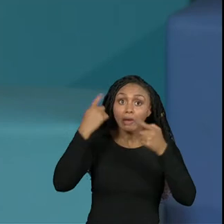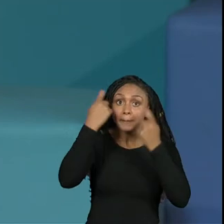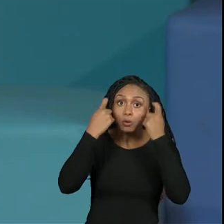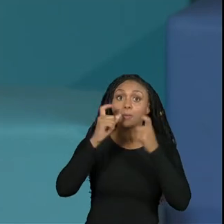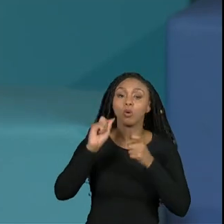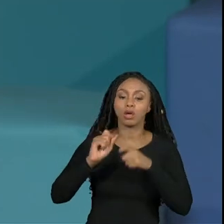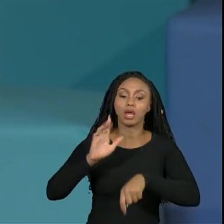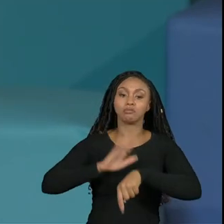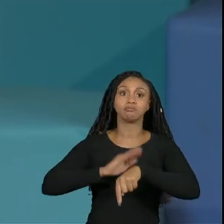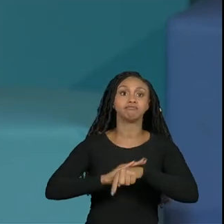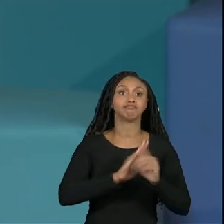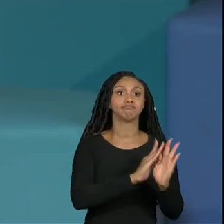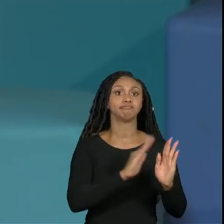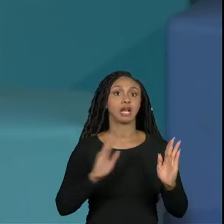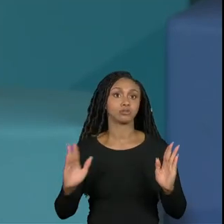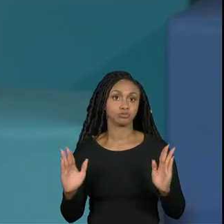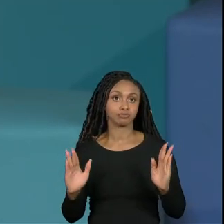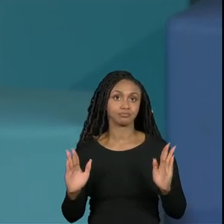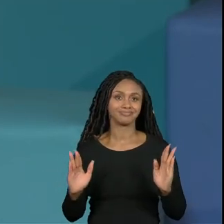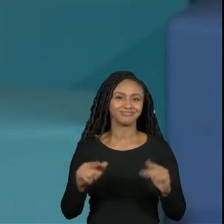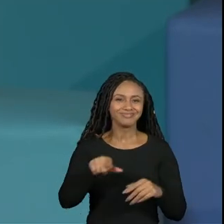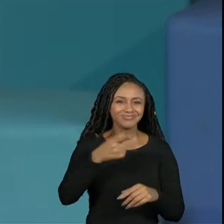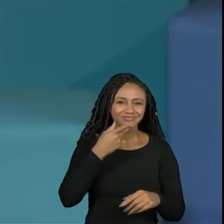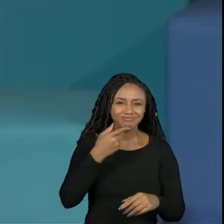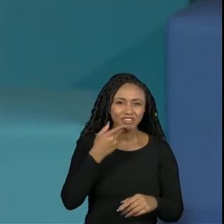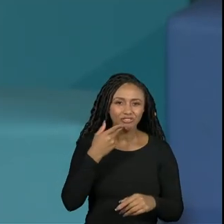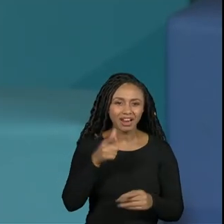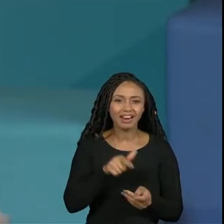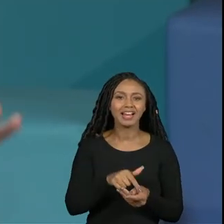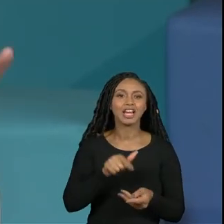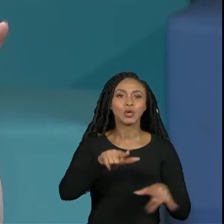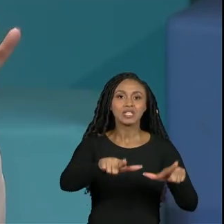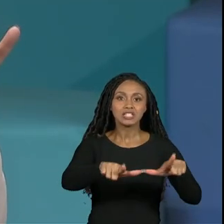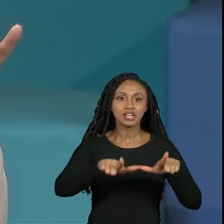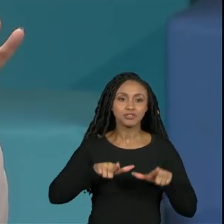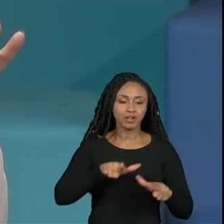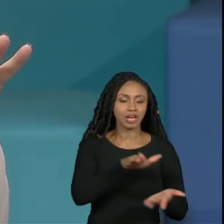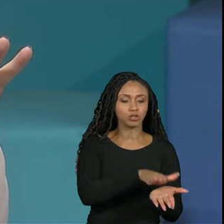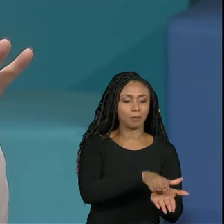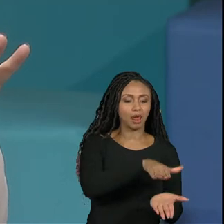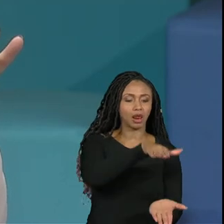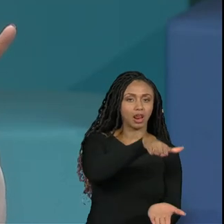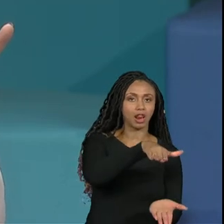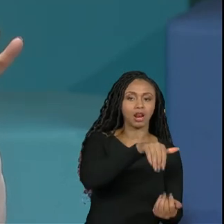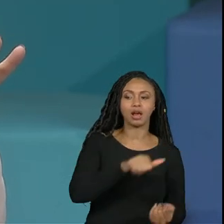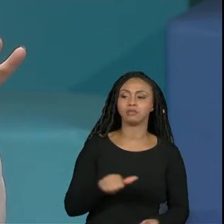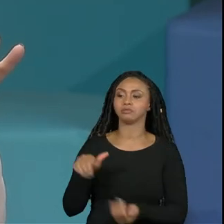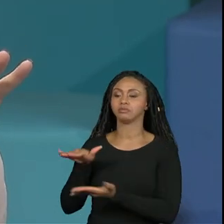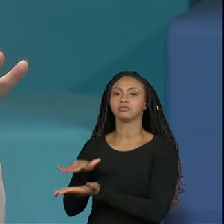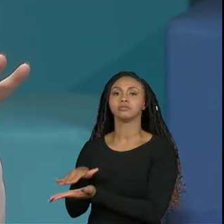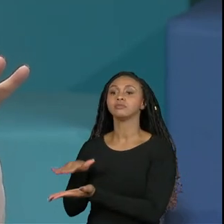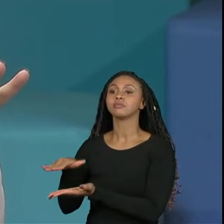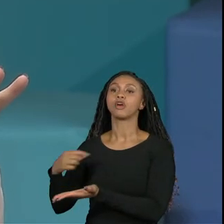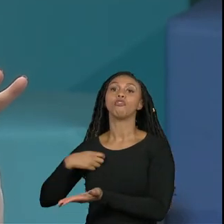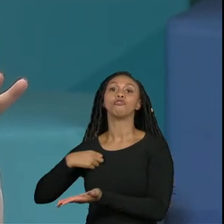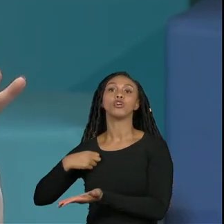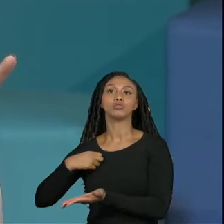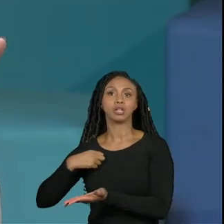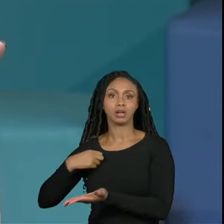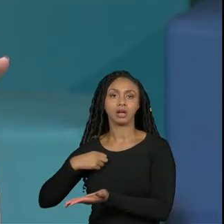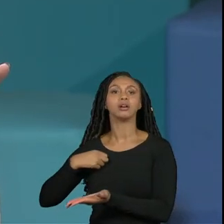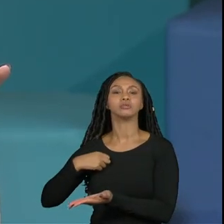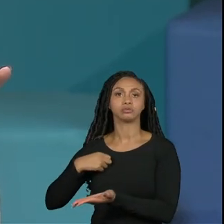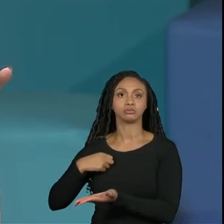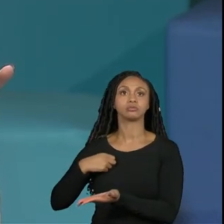postar fazer a pilha que eu falei a de certificado e a outra pilha de voluntariado